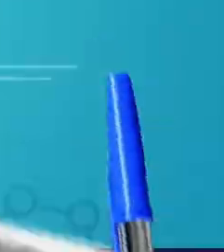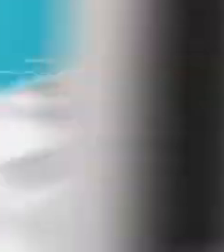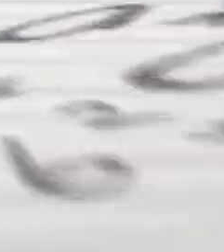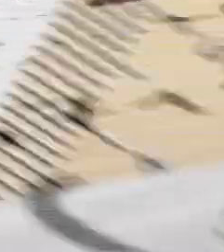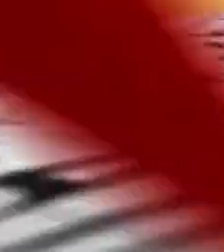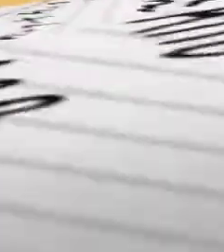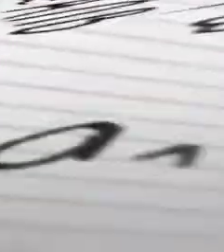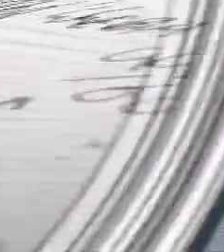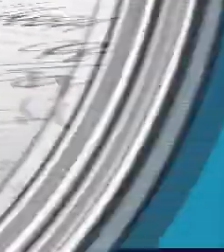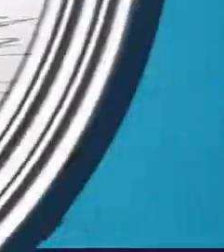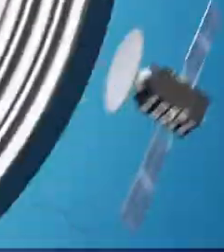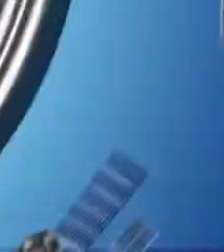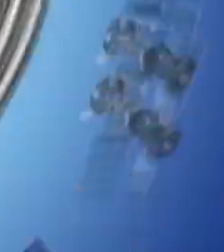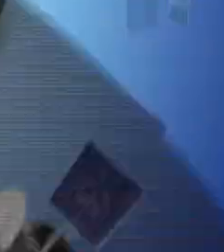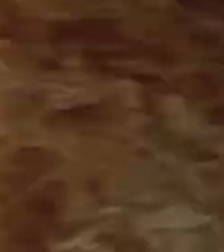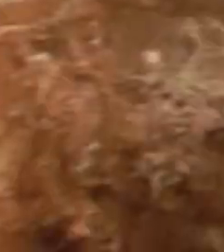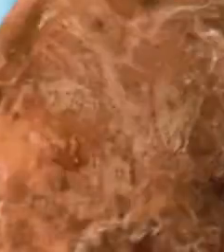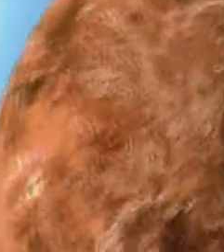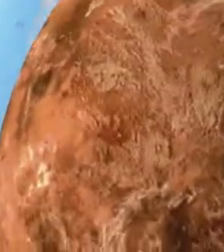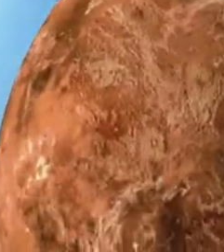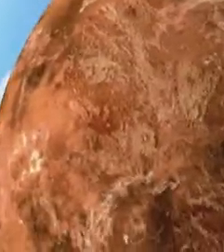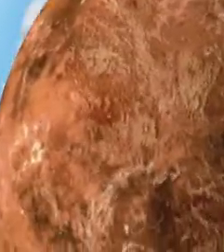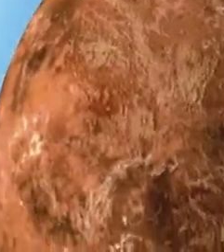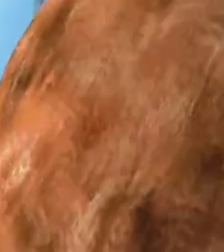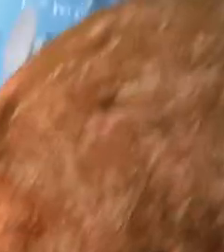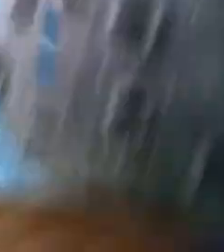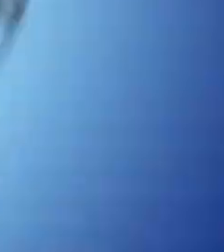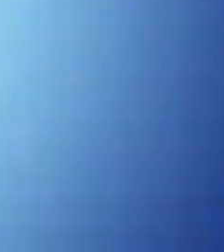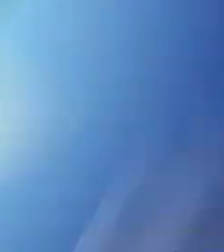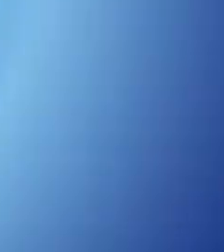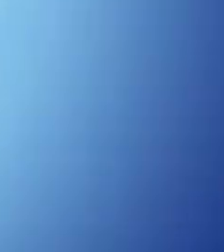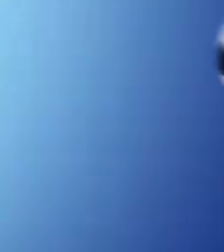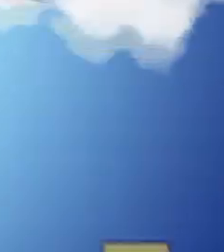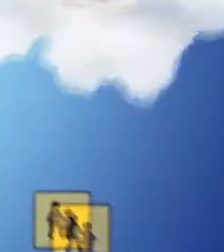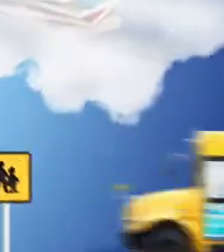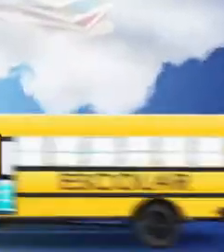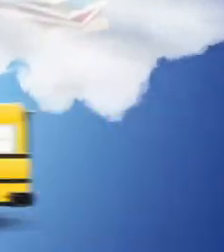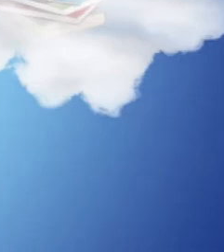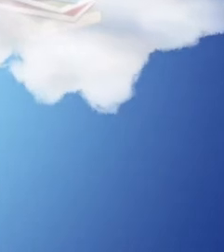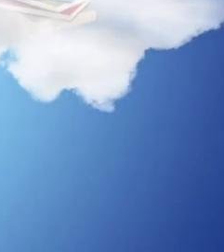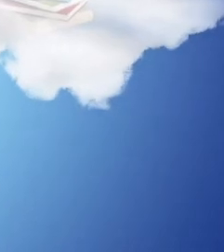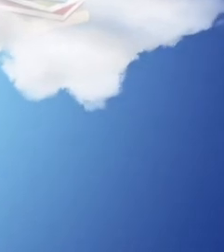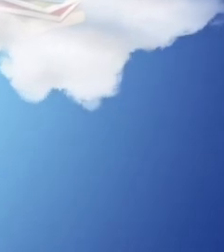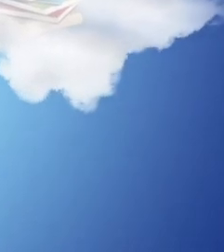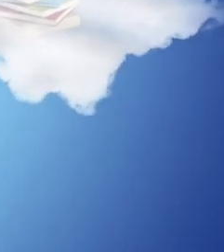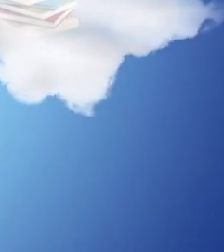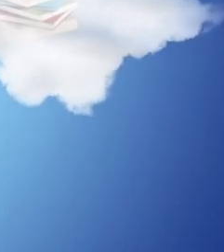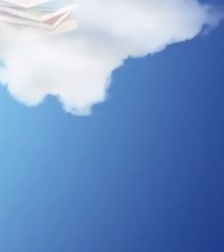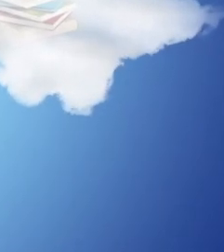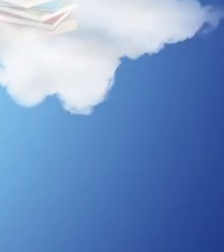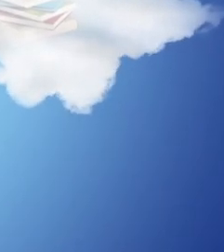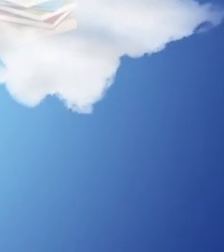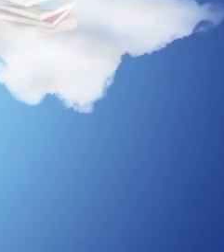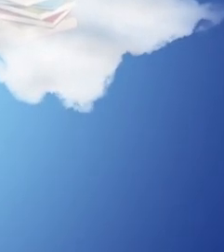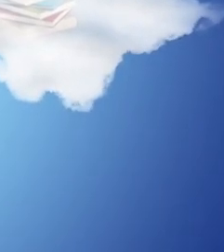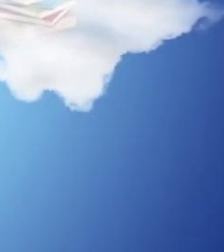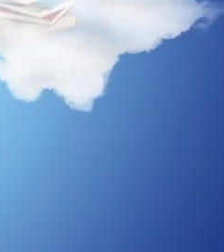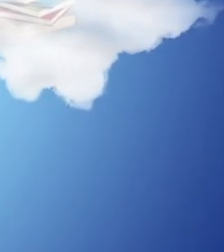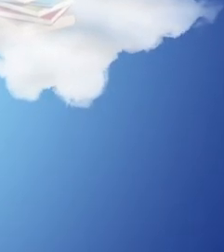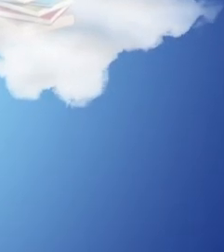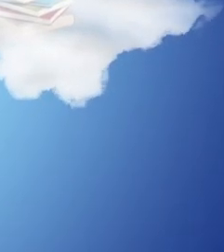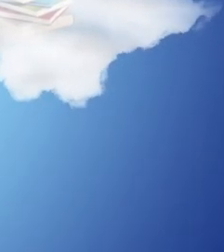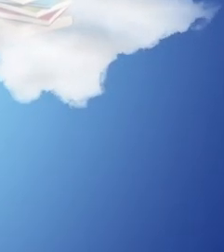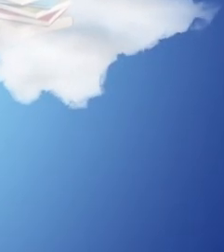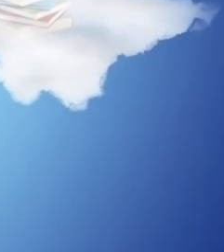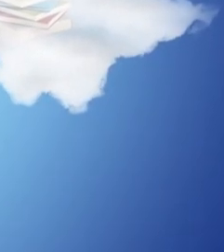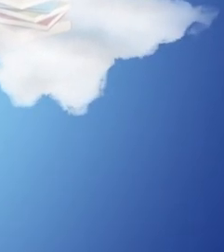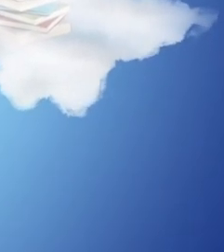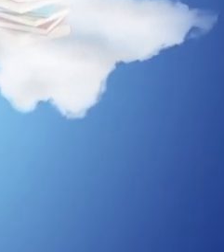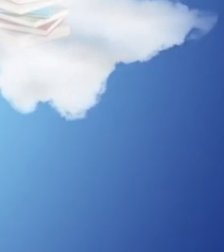até